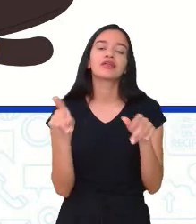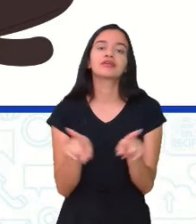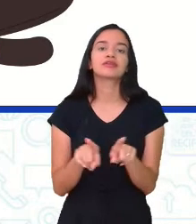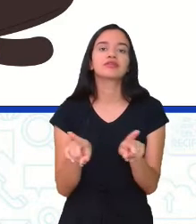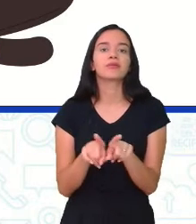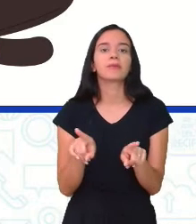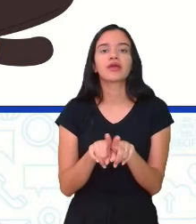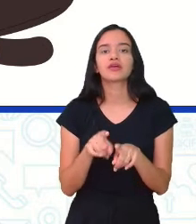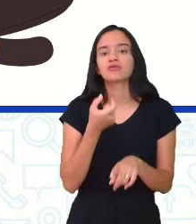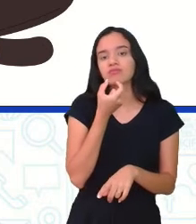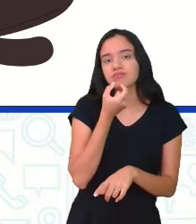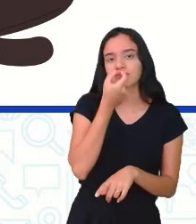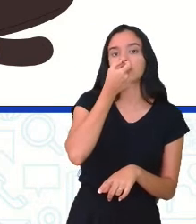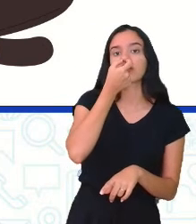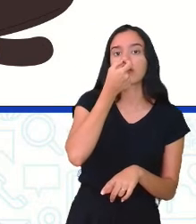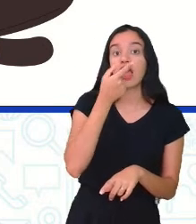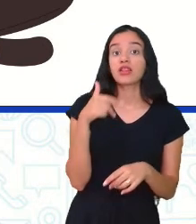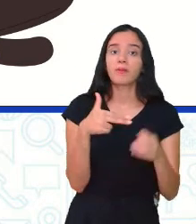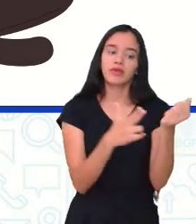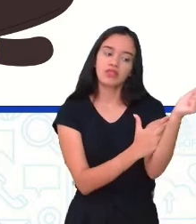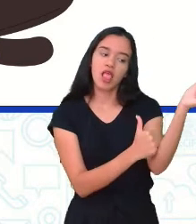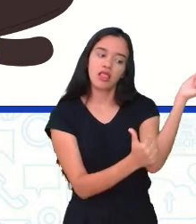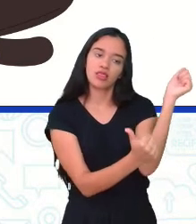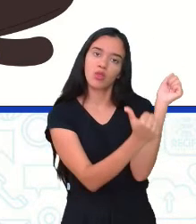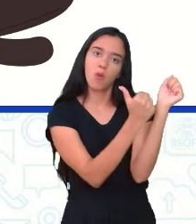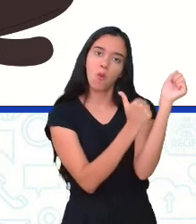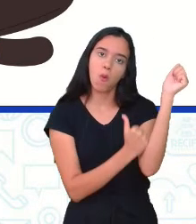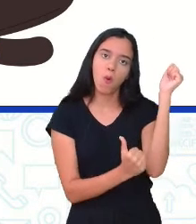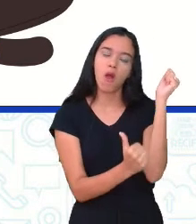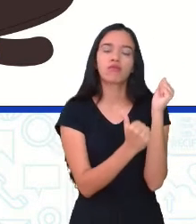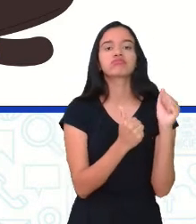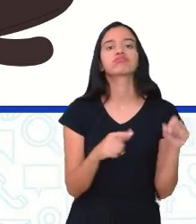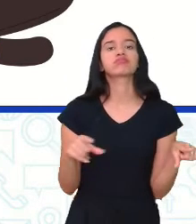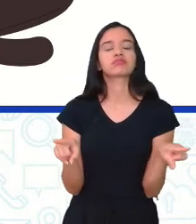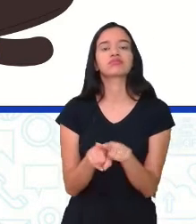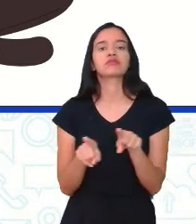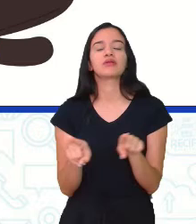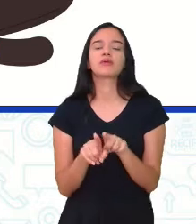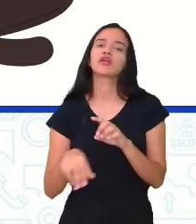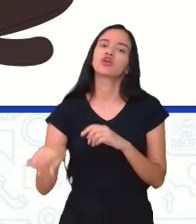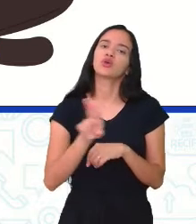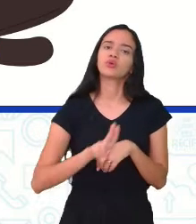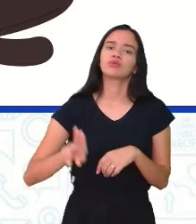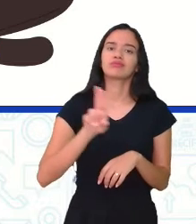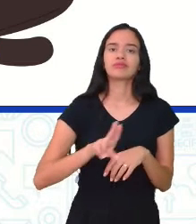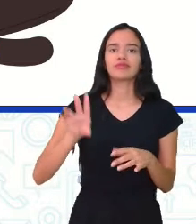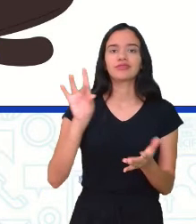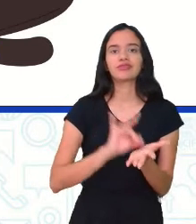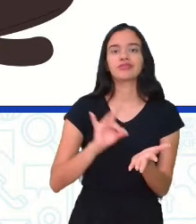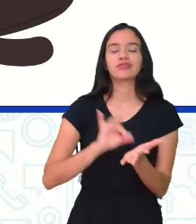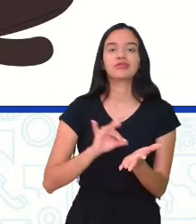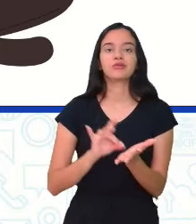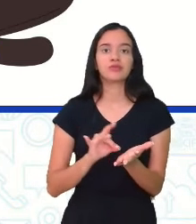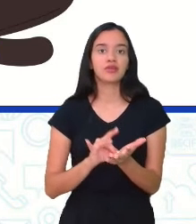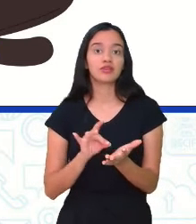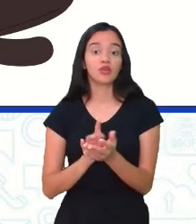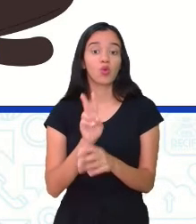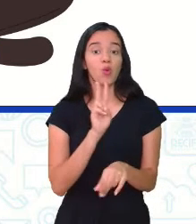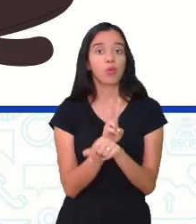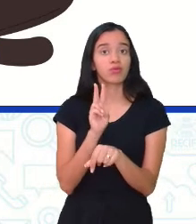piscina, tatuagem. Então, tem que ser um local que esteja realmente, que use realmente a esterilização,